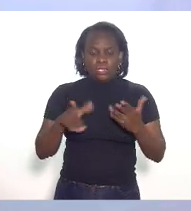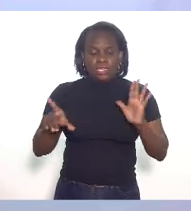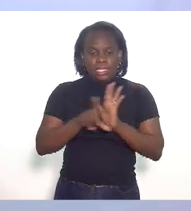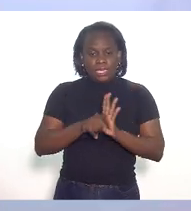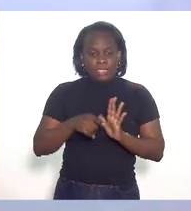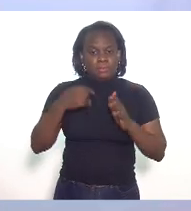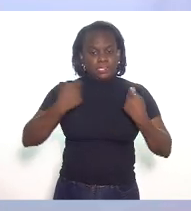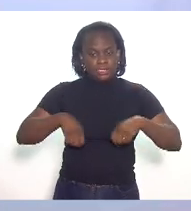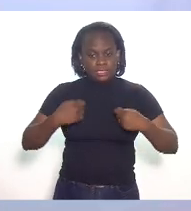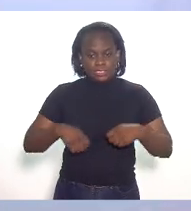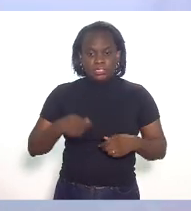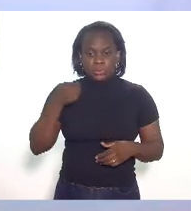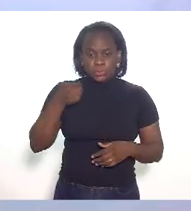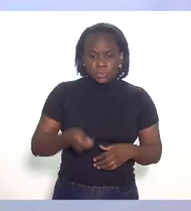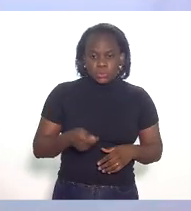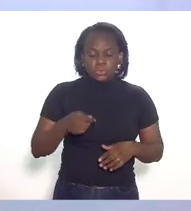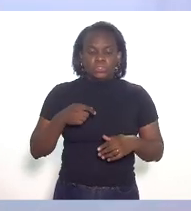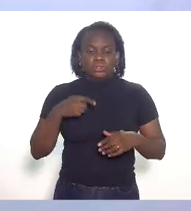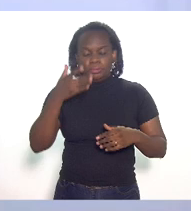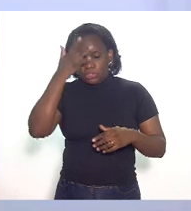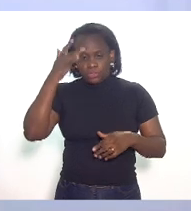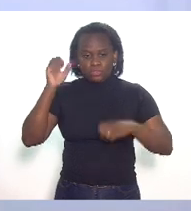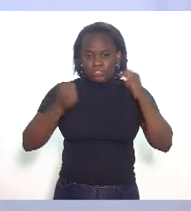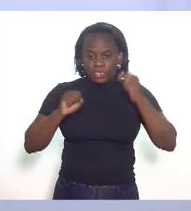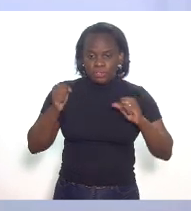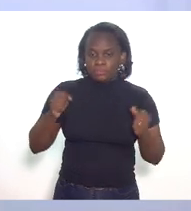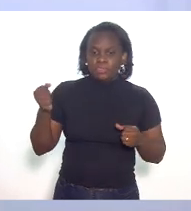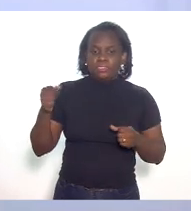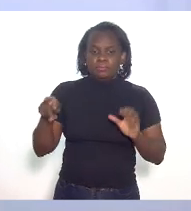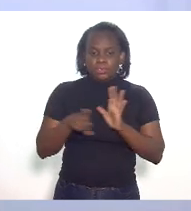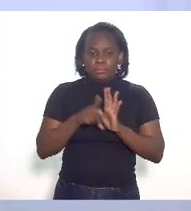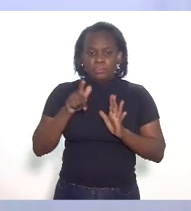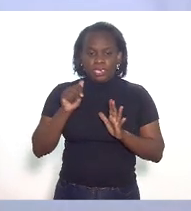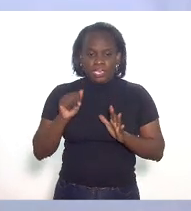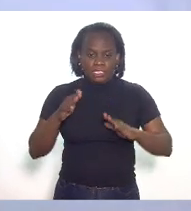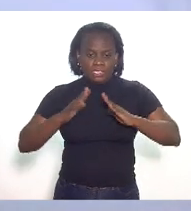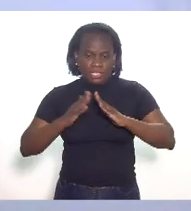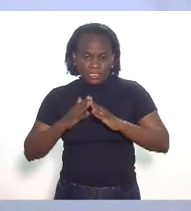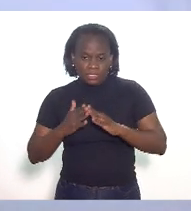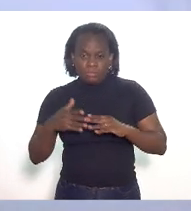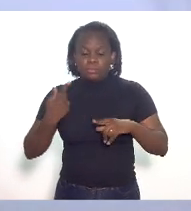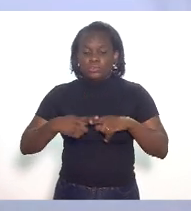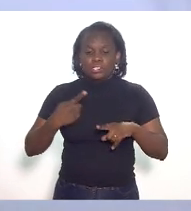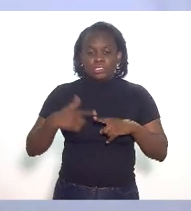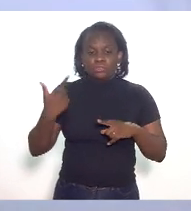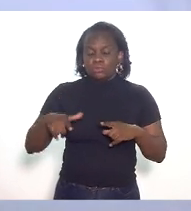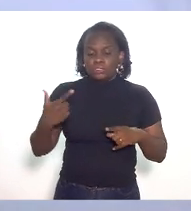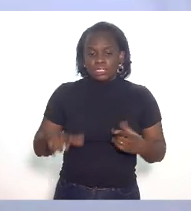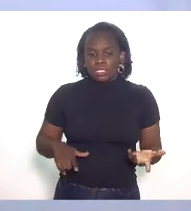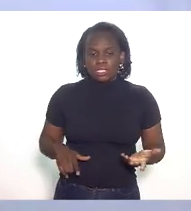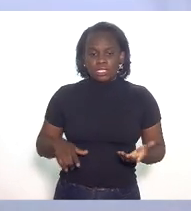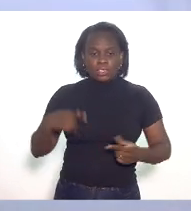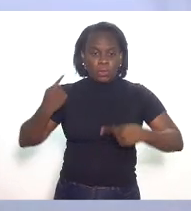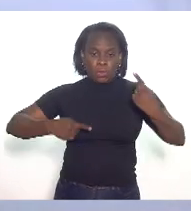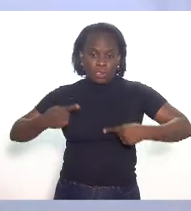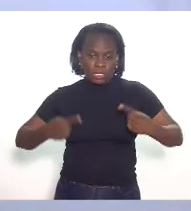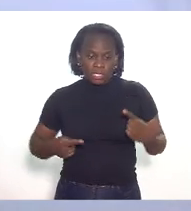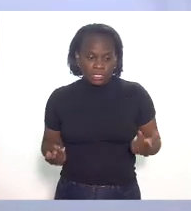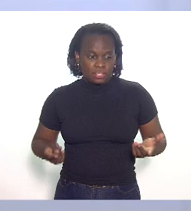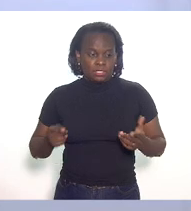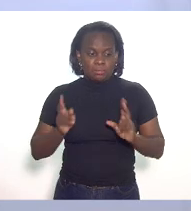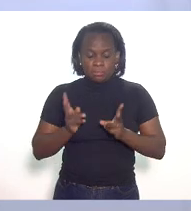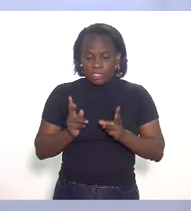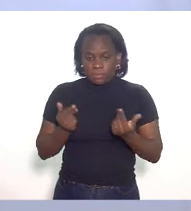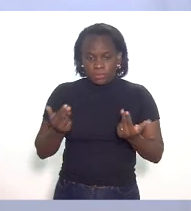lei deve ser imposta ao fornecedor de gás doméstico porque você não teria um ambiente concorrencial nas